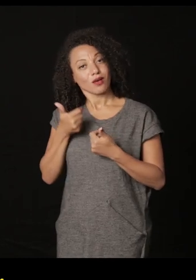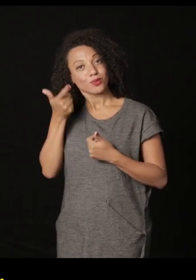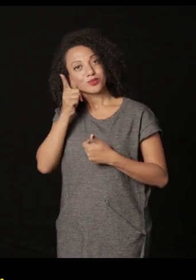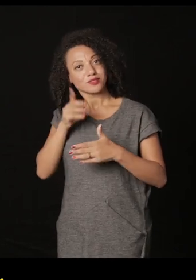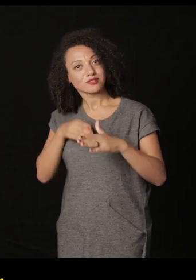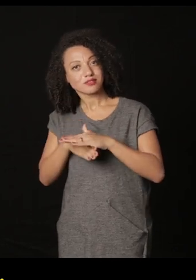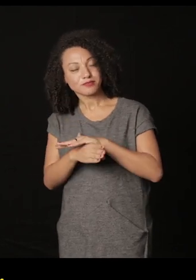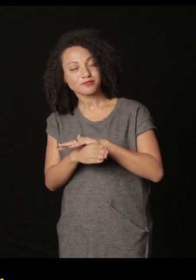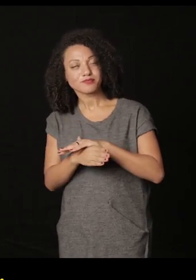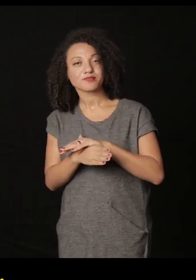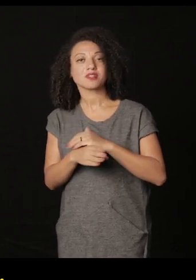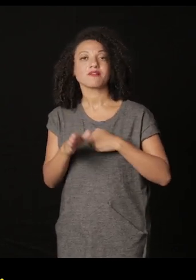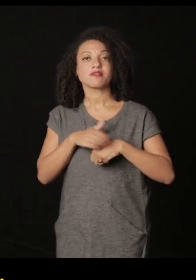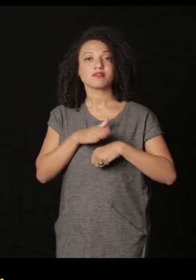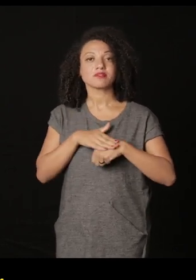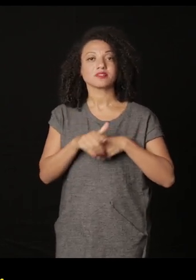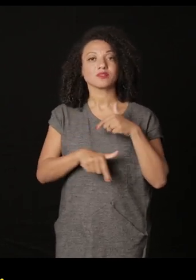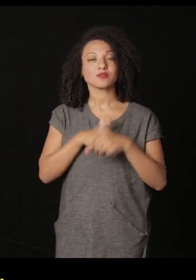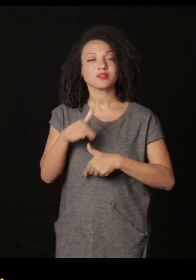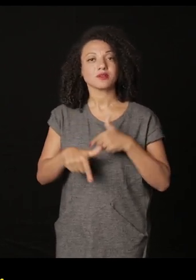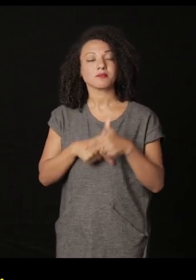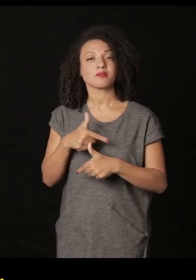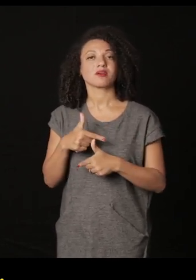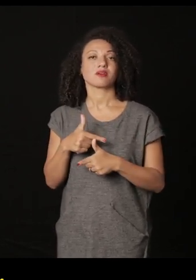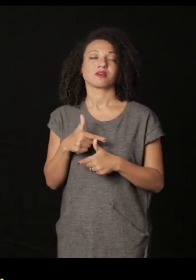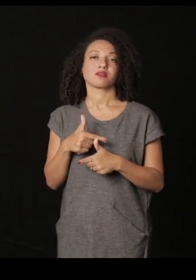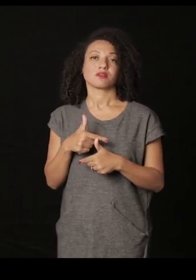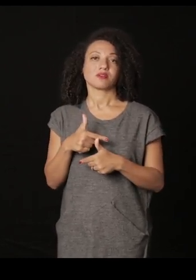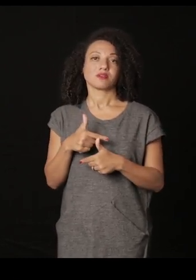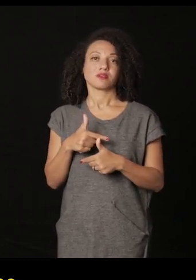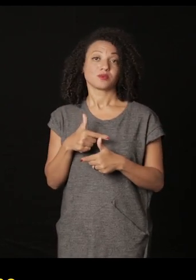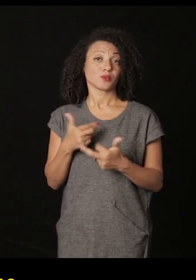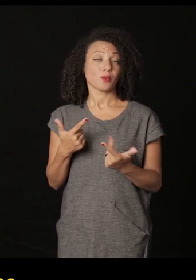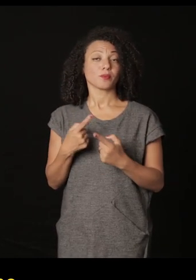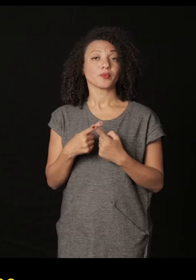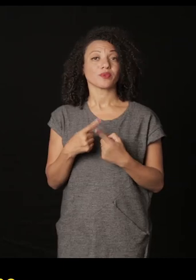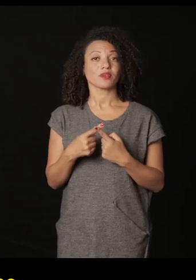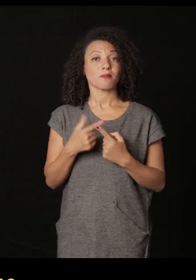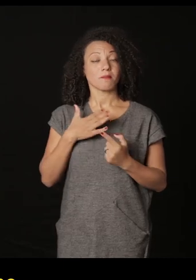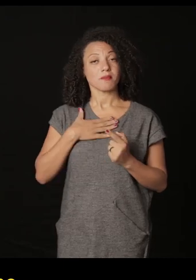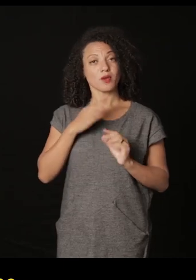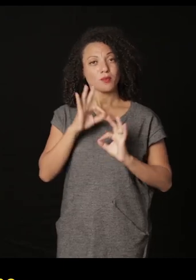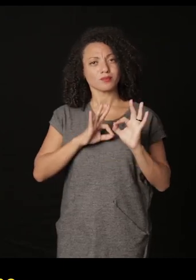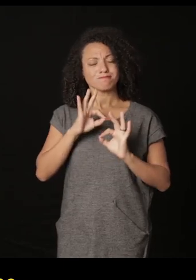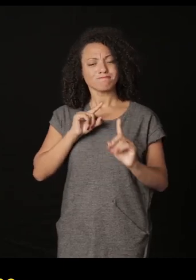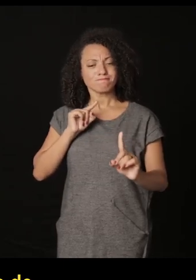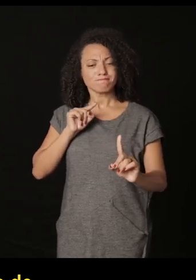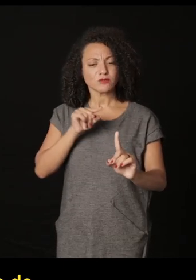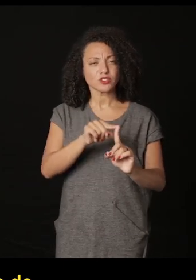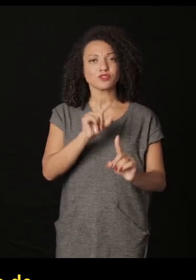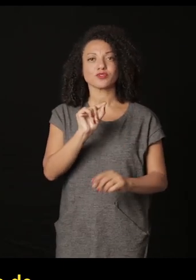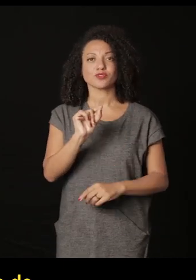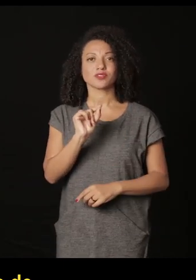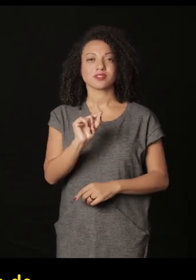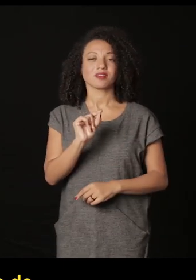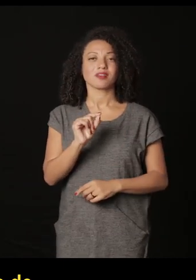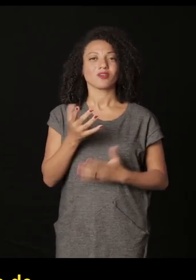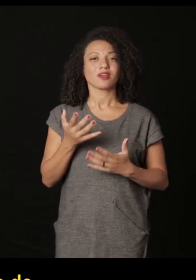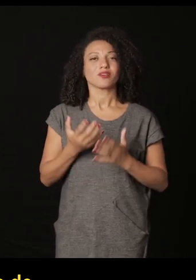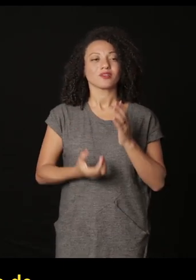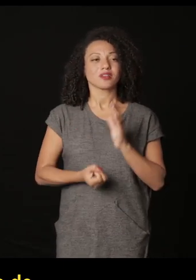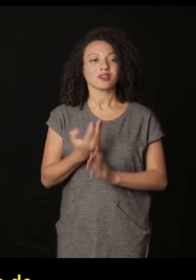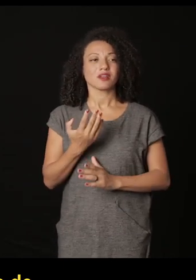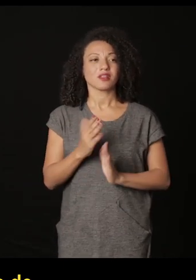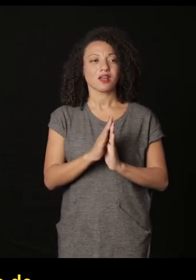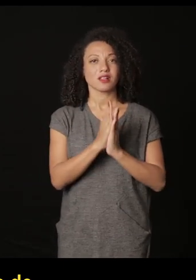e fazer um trabalho semelhante porque eu tenho como plano como meta fazer no mínimo uma